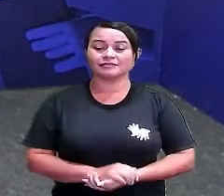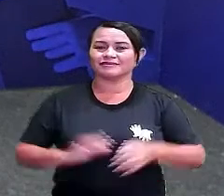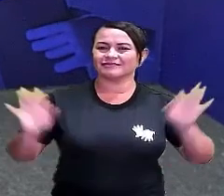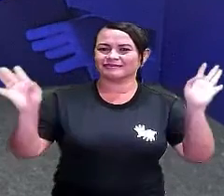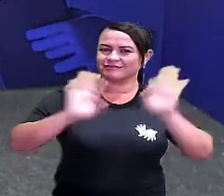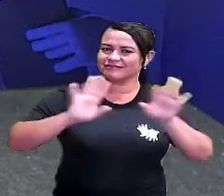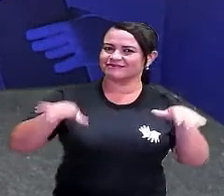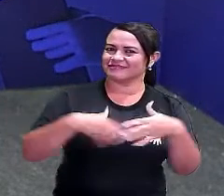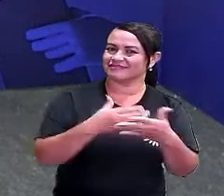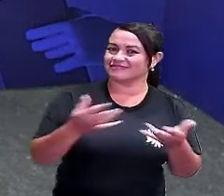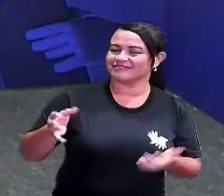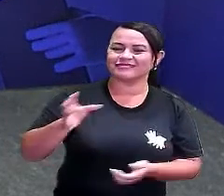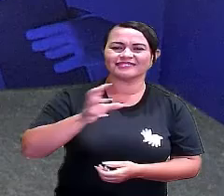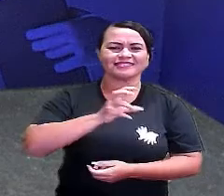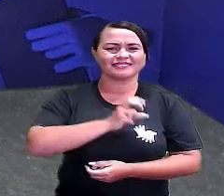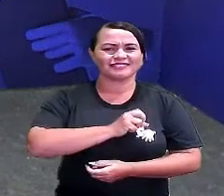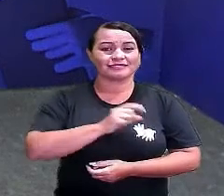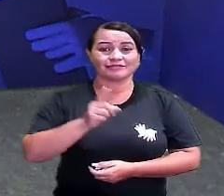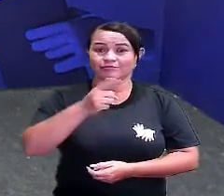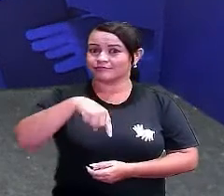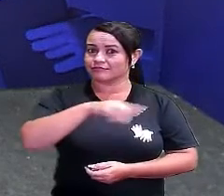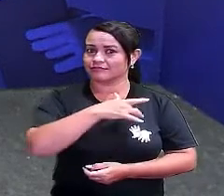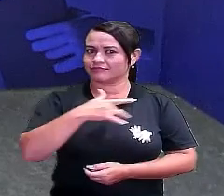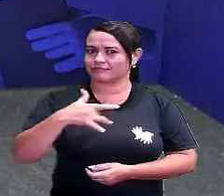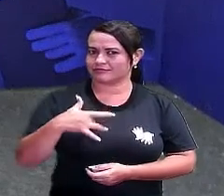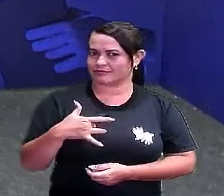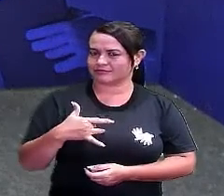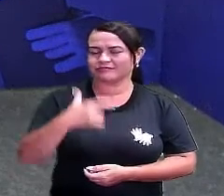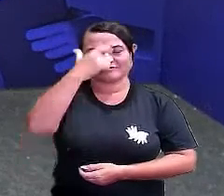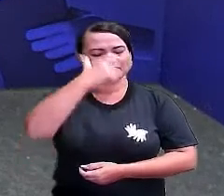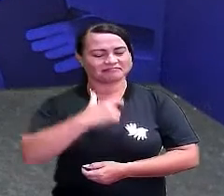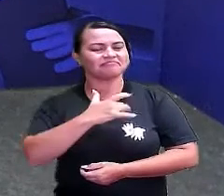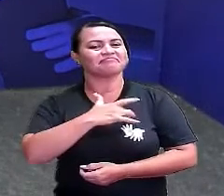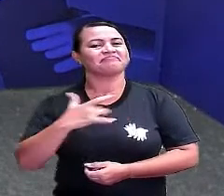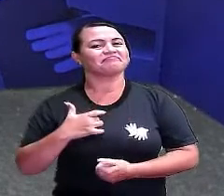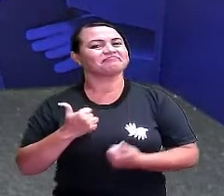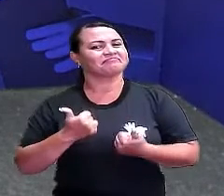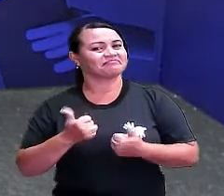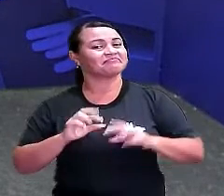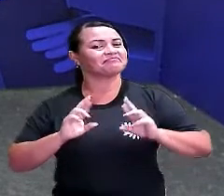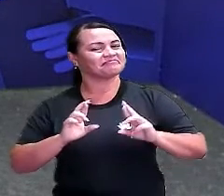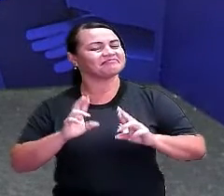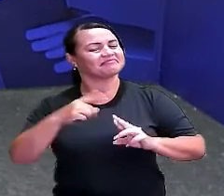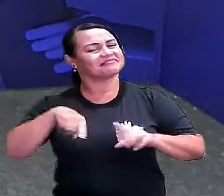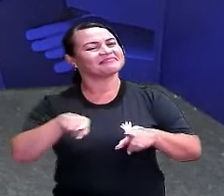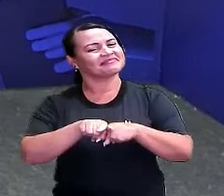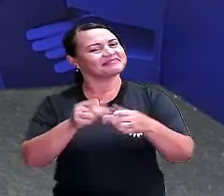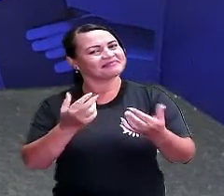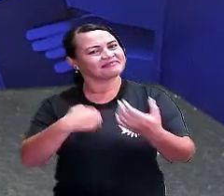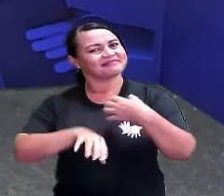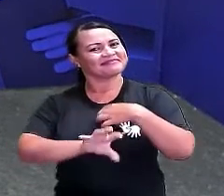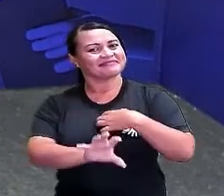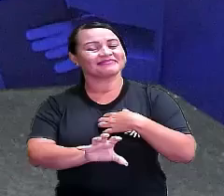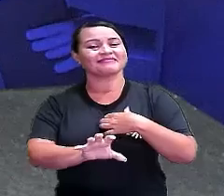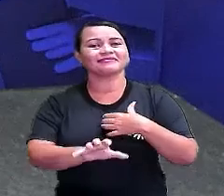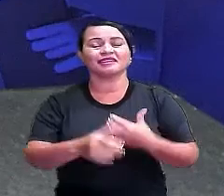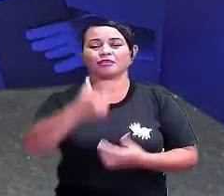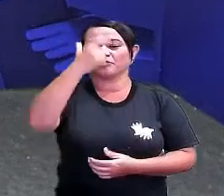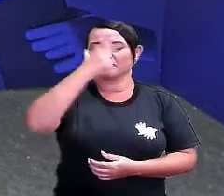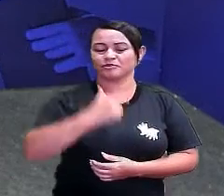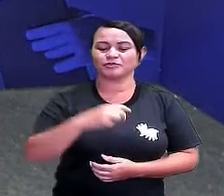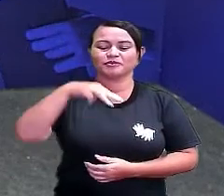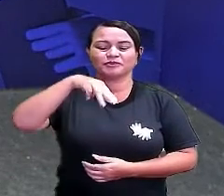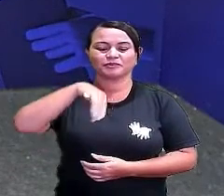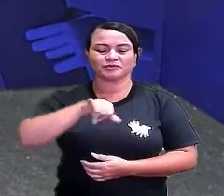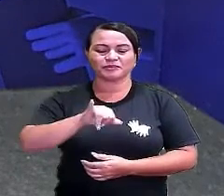Olá meus amores, como é que vocês estão? Eu estou bem, eu espero que vocês também estejam bem. Eu me chamo